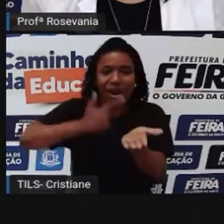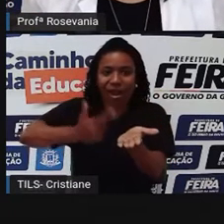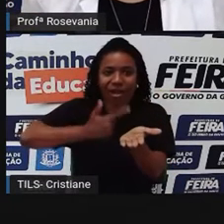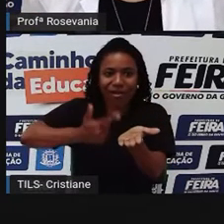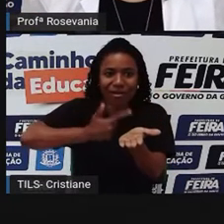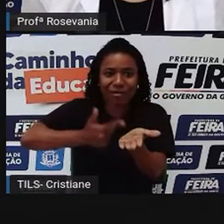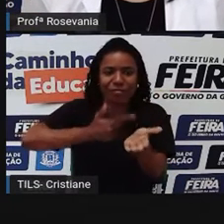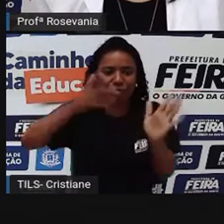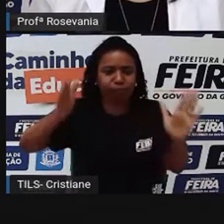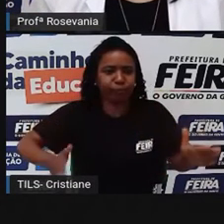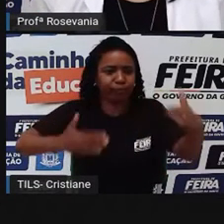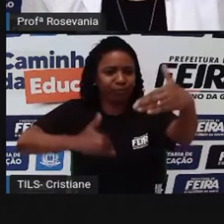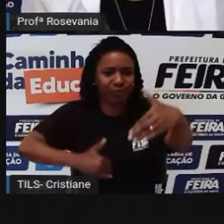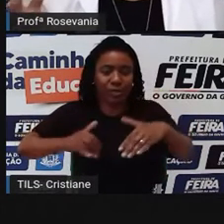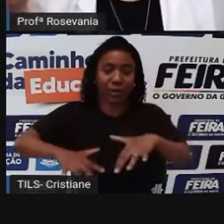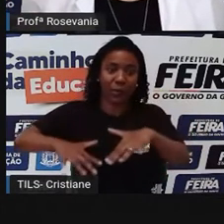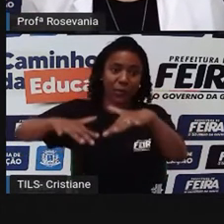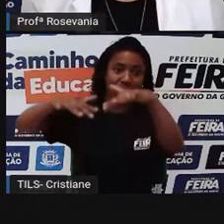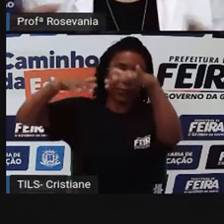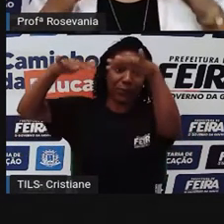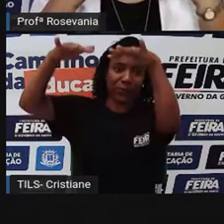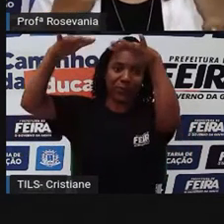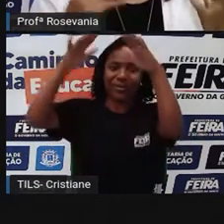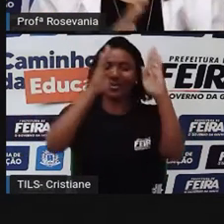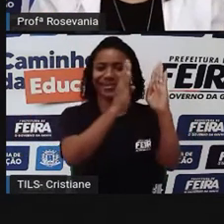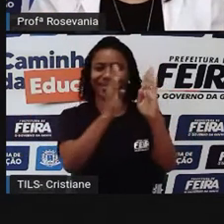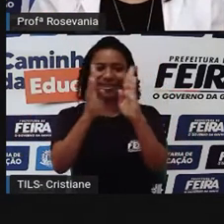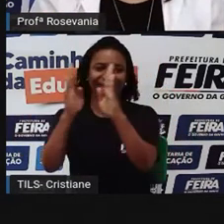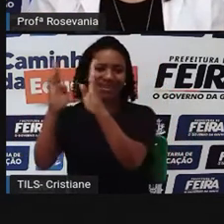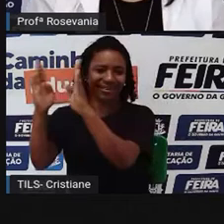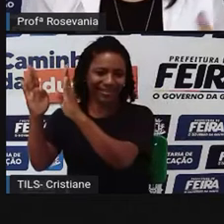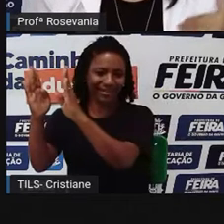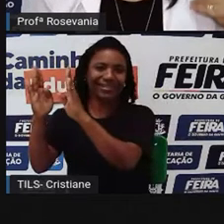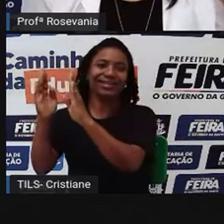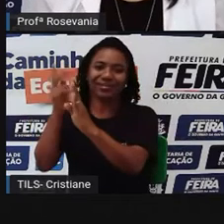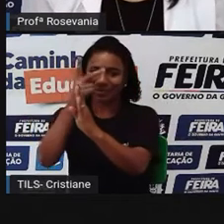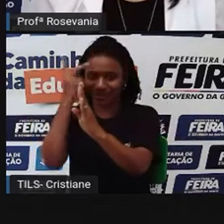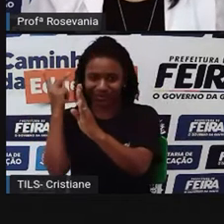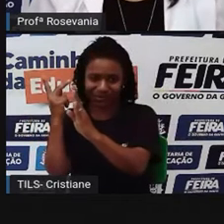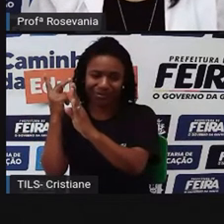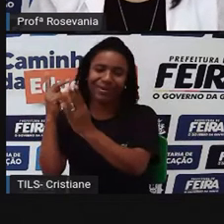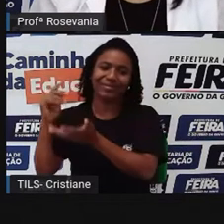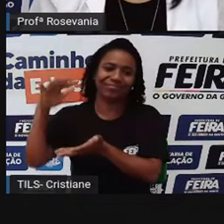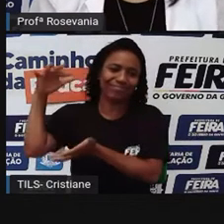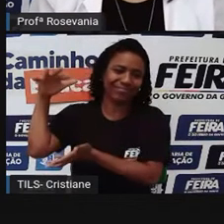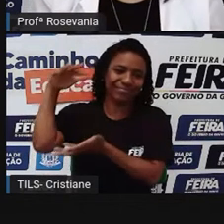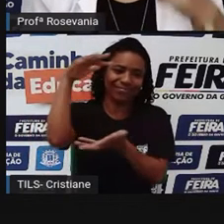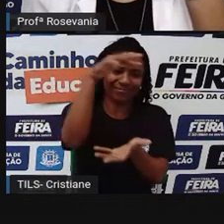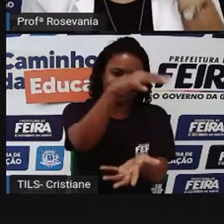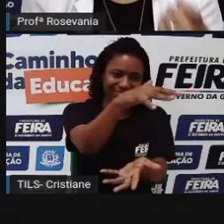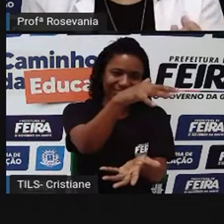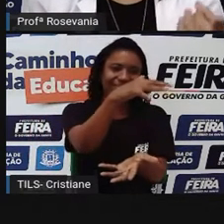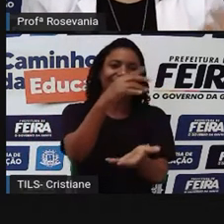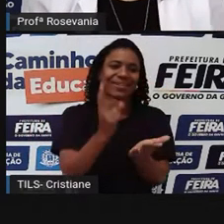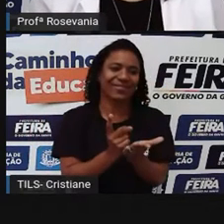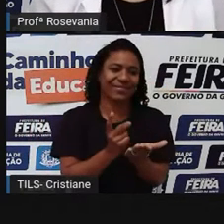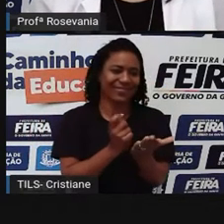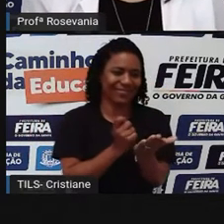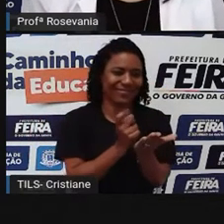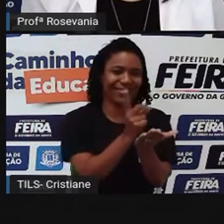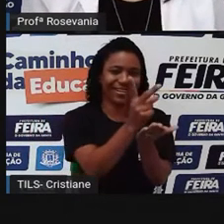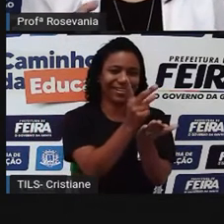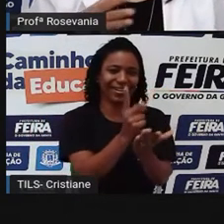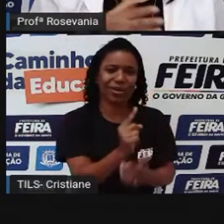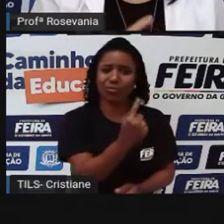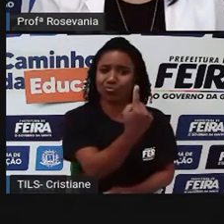enorme de livros lá para que cada aluno use apenas um livro, ou que para cada pessoa que vá na livraria compre apenas um